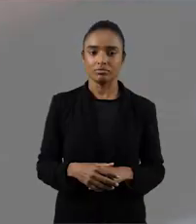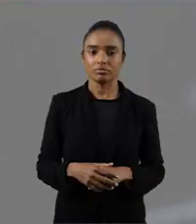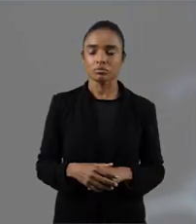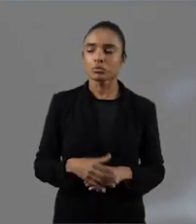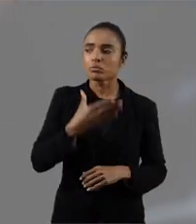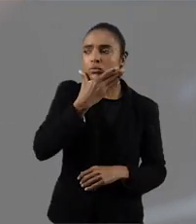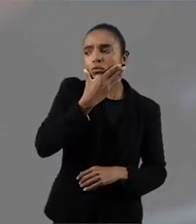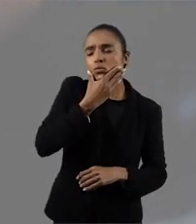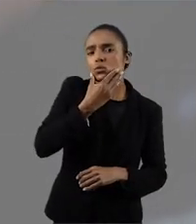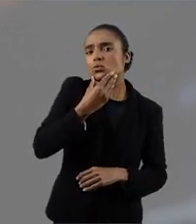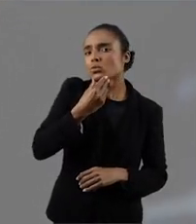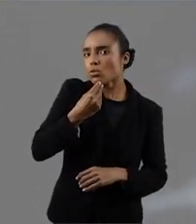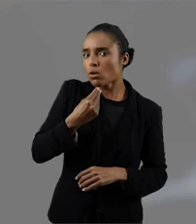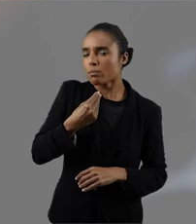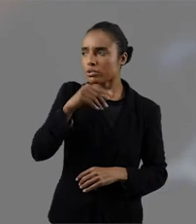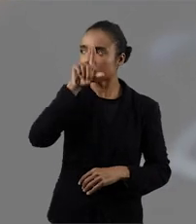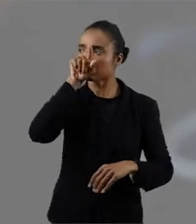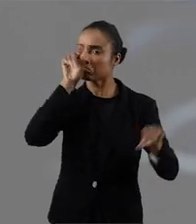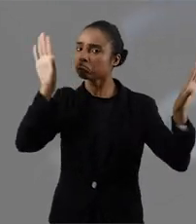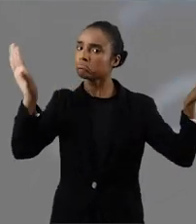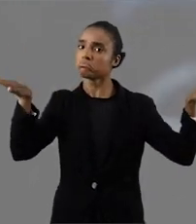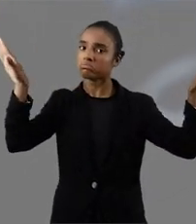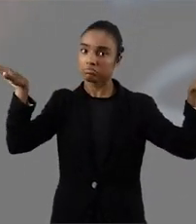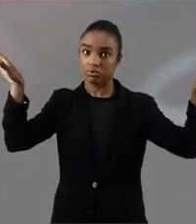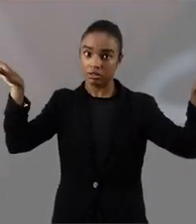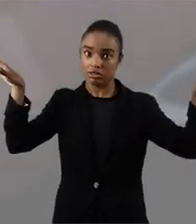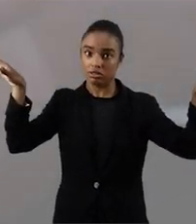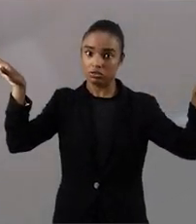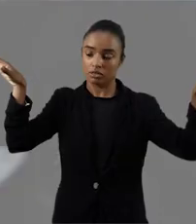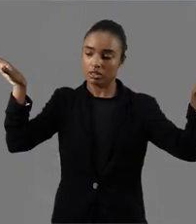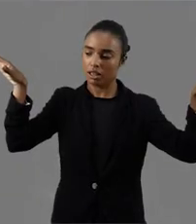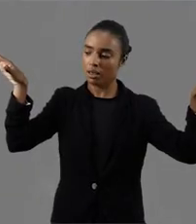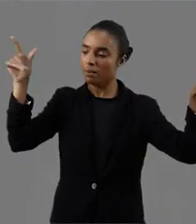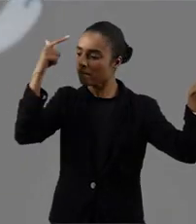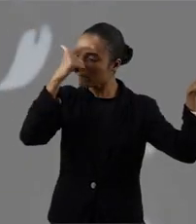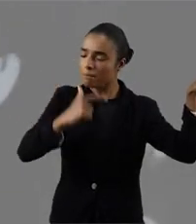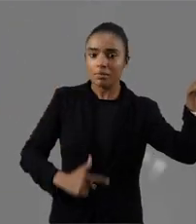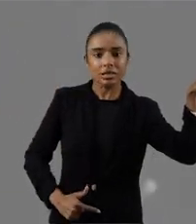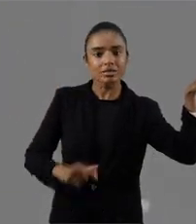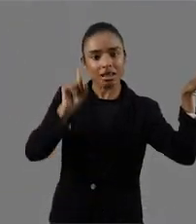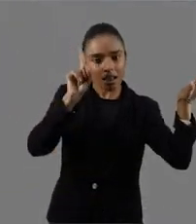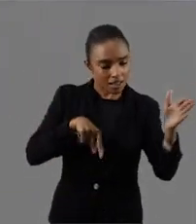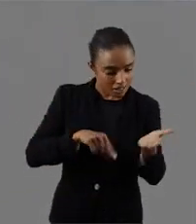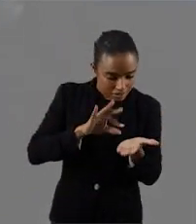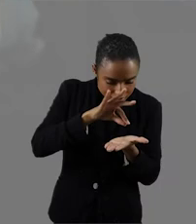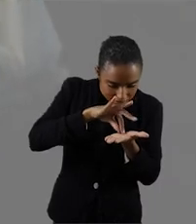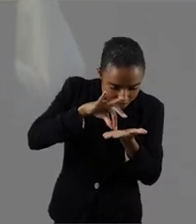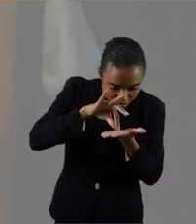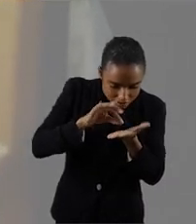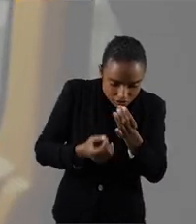O Homem-Pássaro é essas sementes